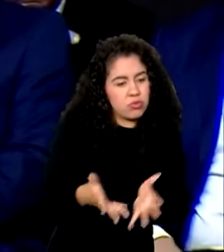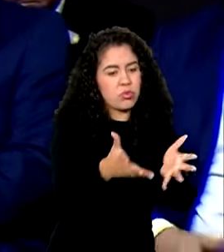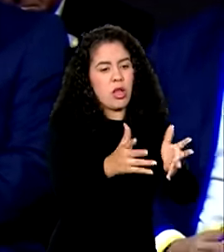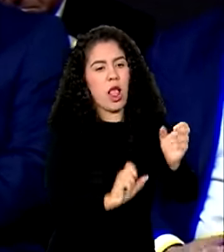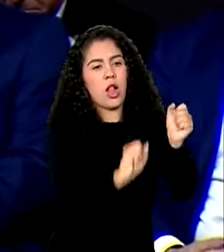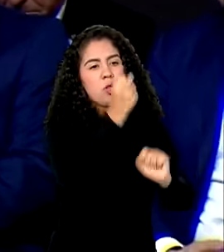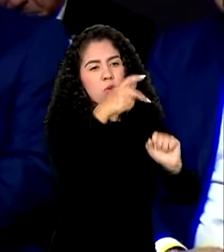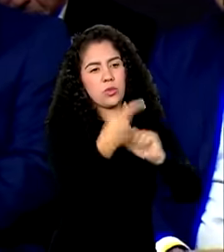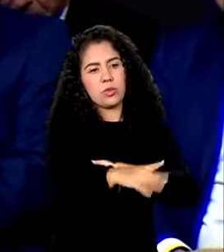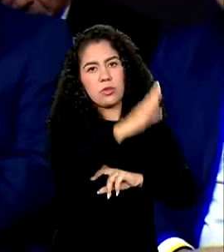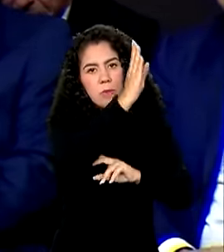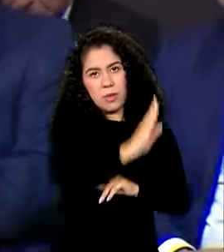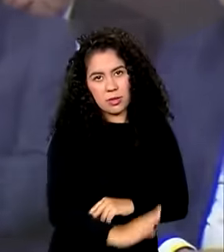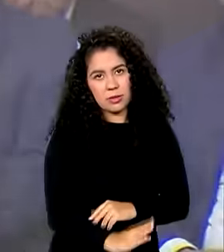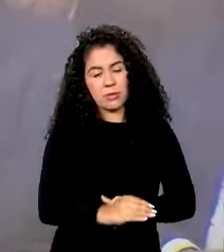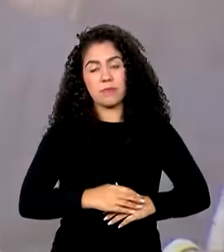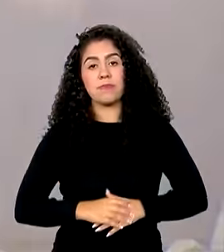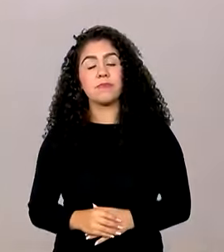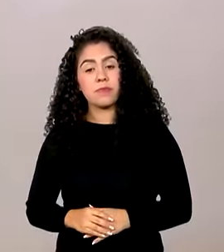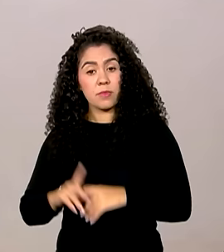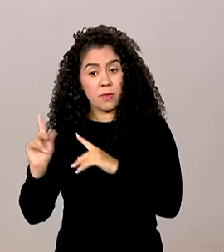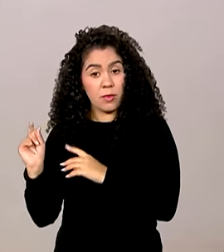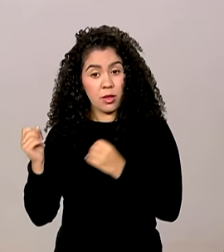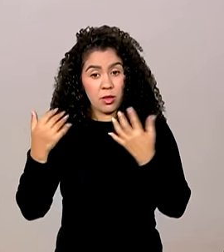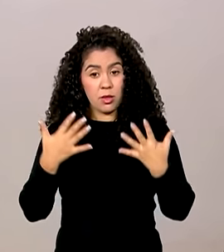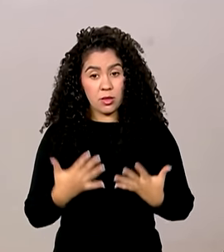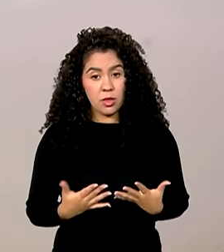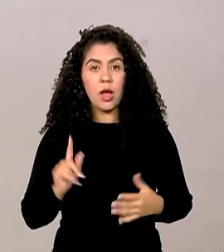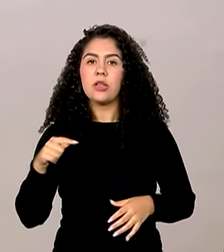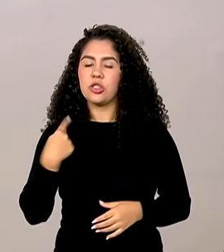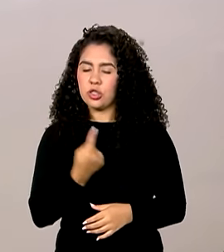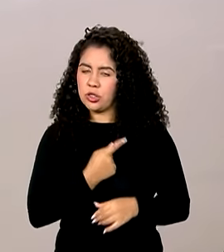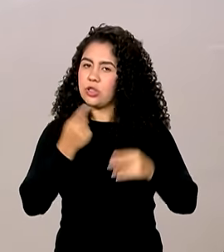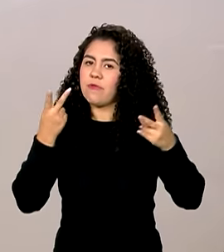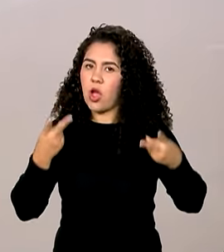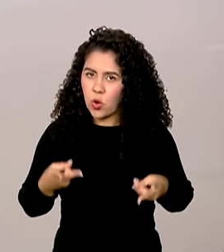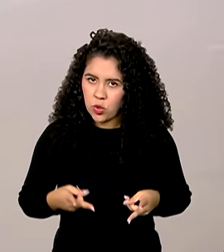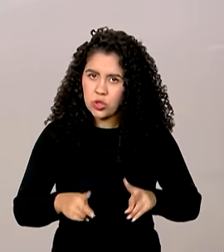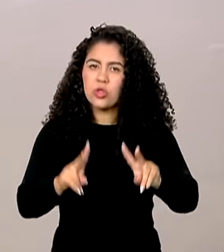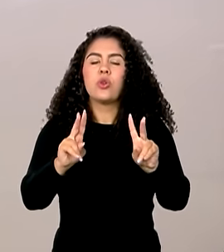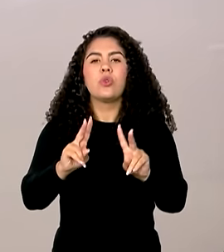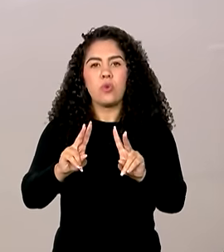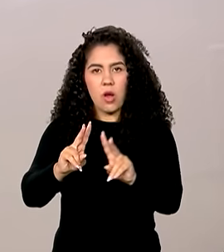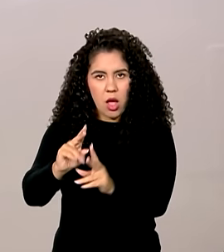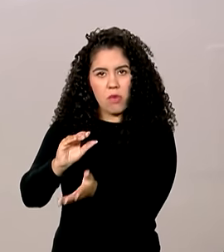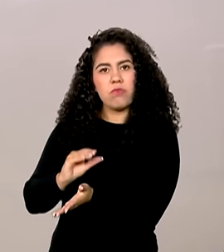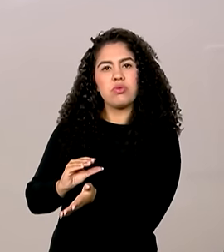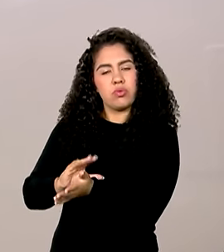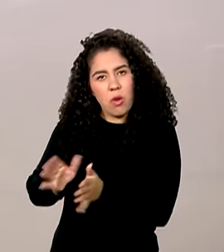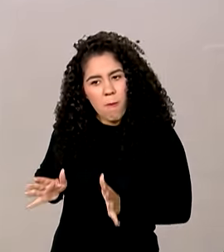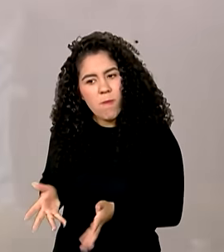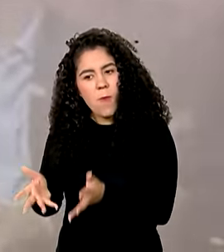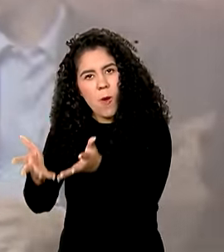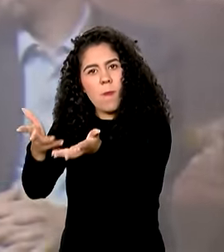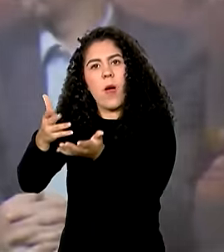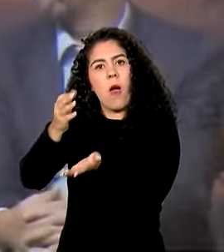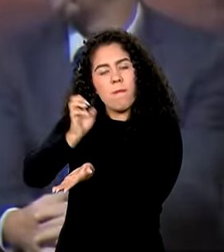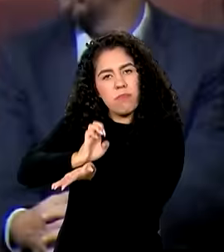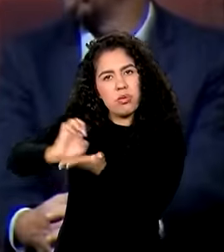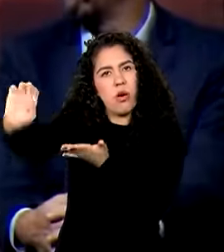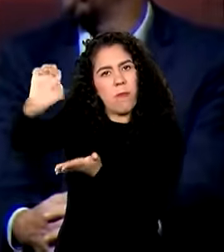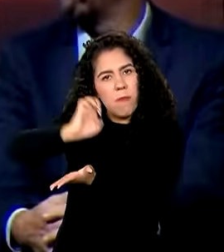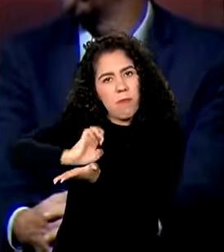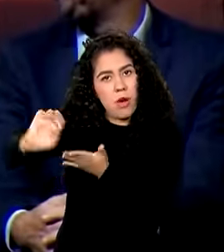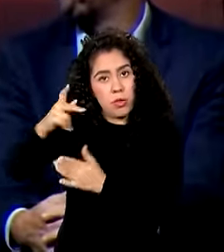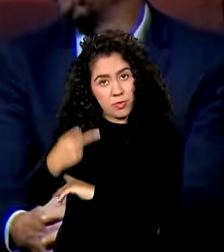Nós, sabe, vamos continuar financiando as exportações brasileiras, porque quando a gente financia a